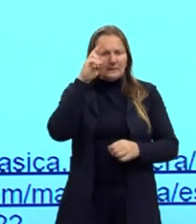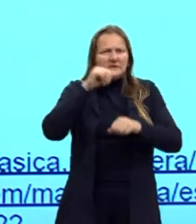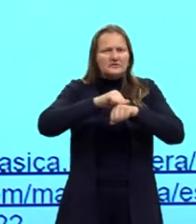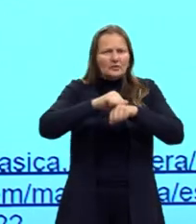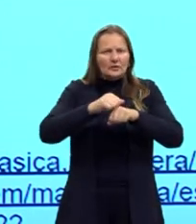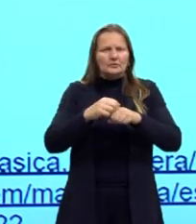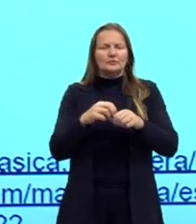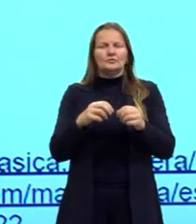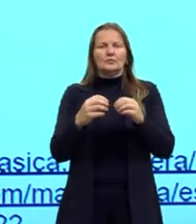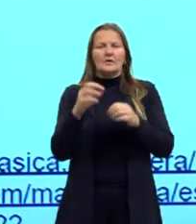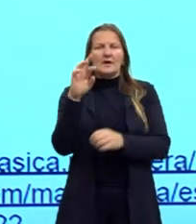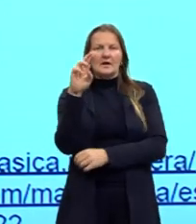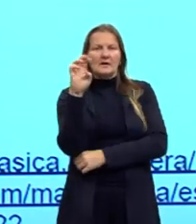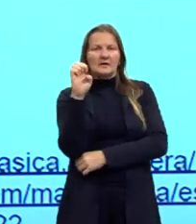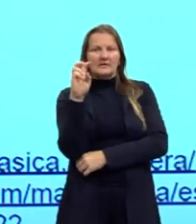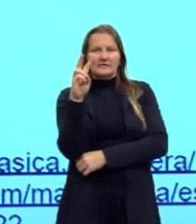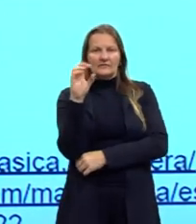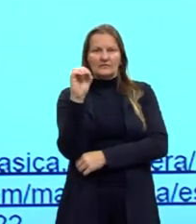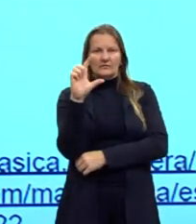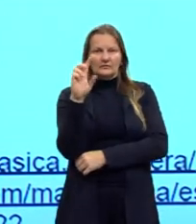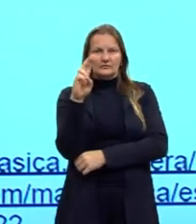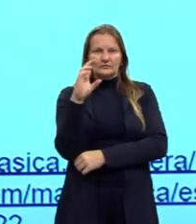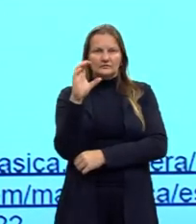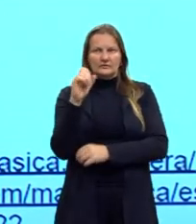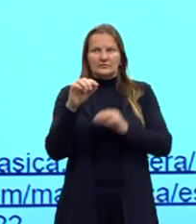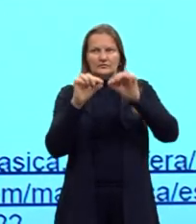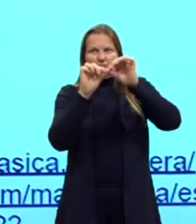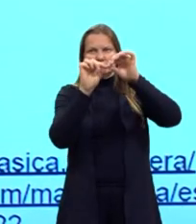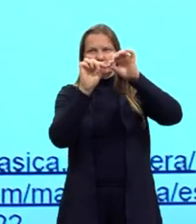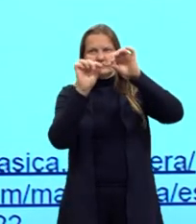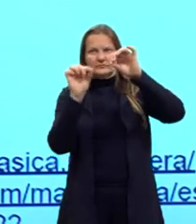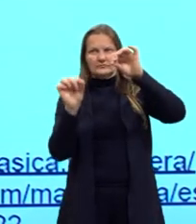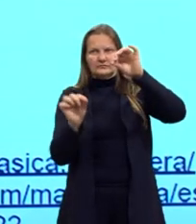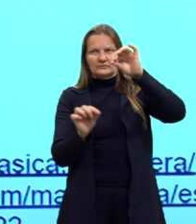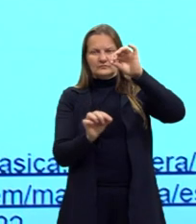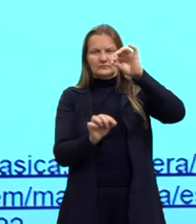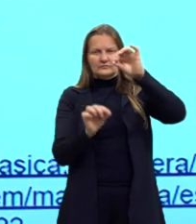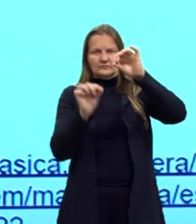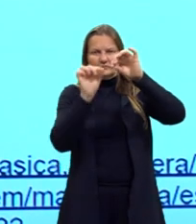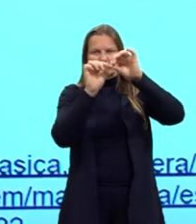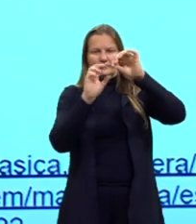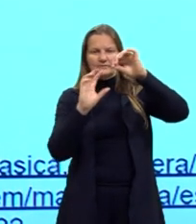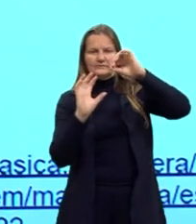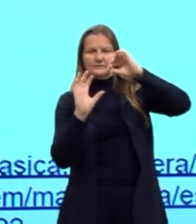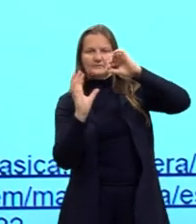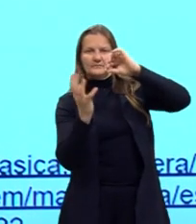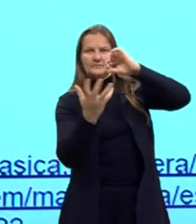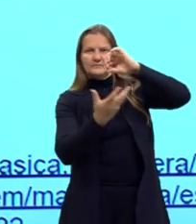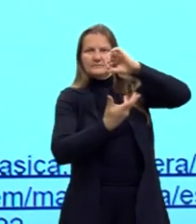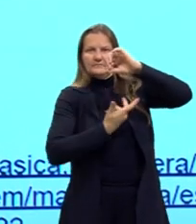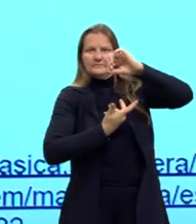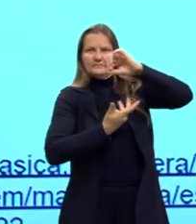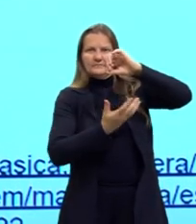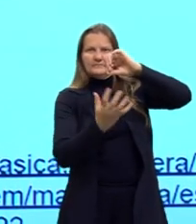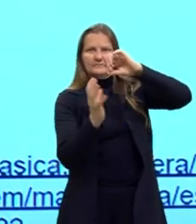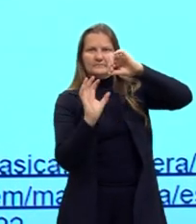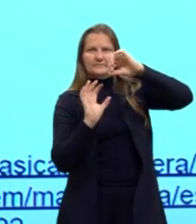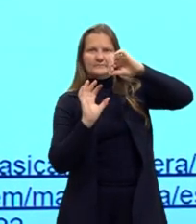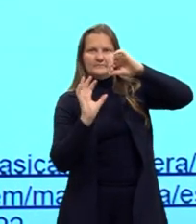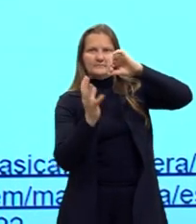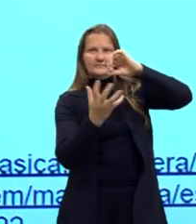Nós teríamos então ali meia circunferência, né? E quando nós rotacionamos ela, nós